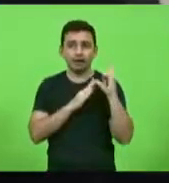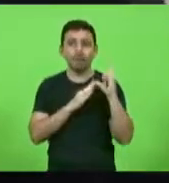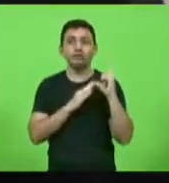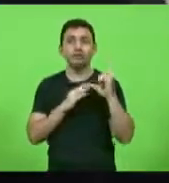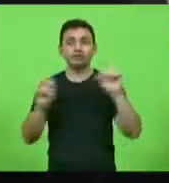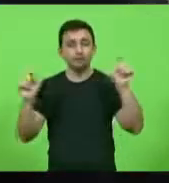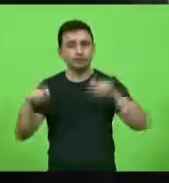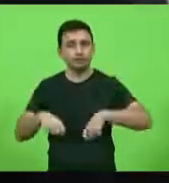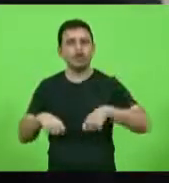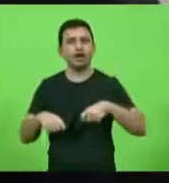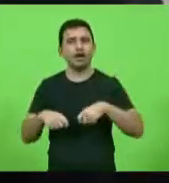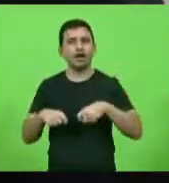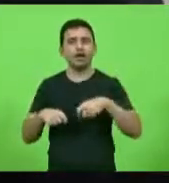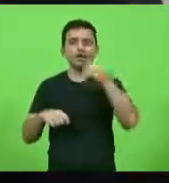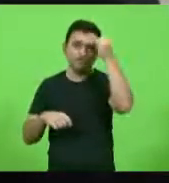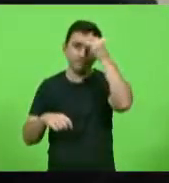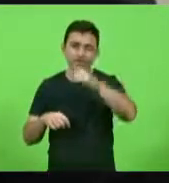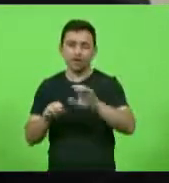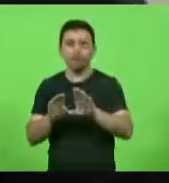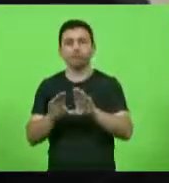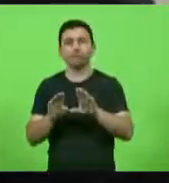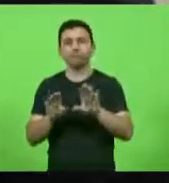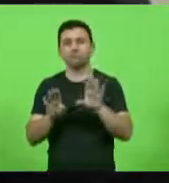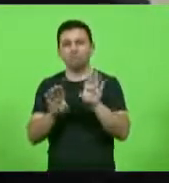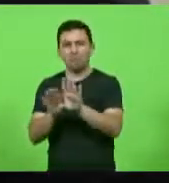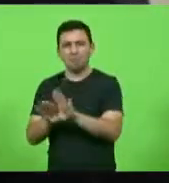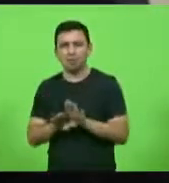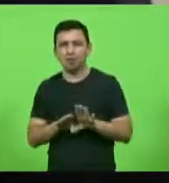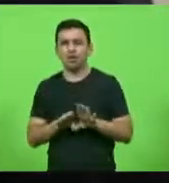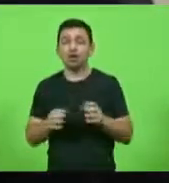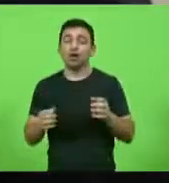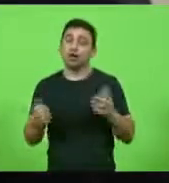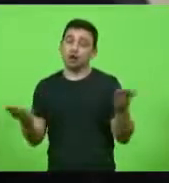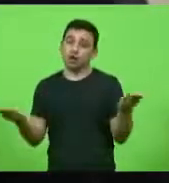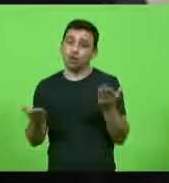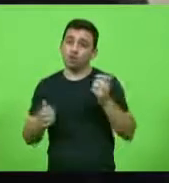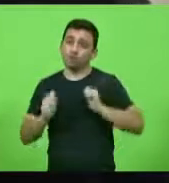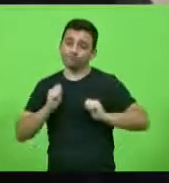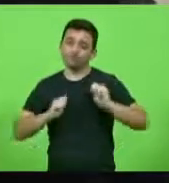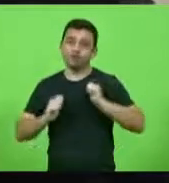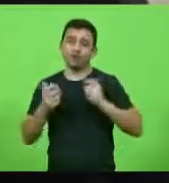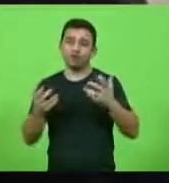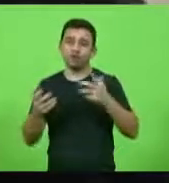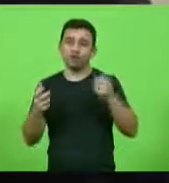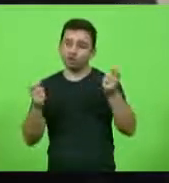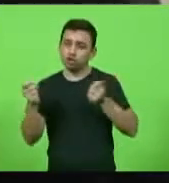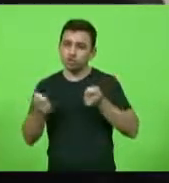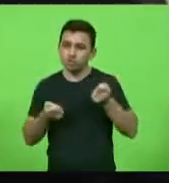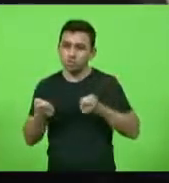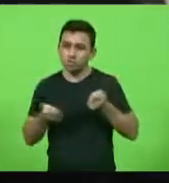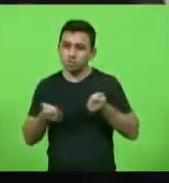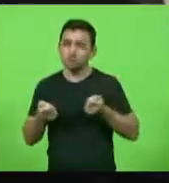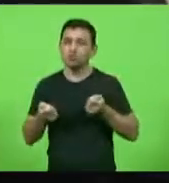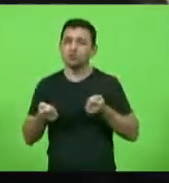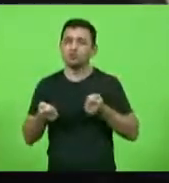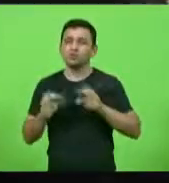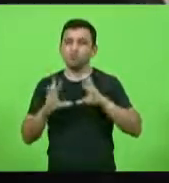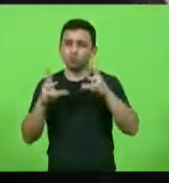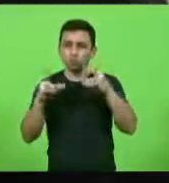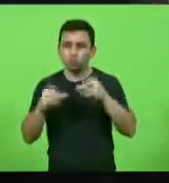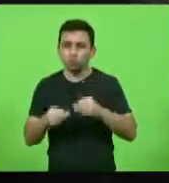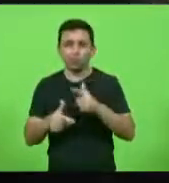mais cedo mas é bem-vinda e espero que salve empresas e emprego mitigando em parte os efeitos dessa pandemia temos